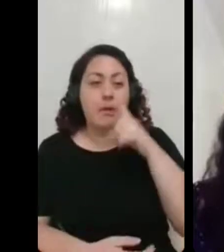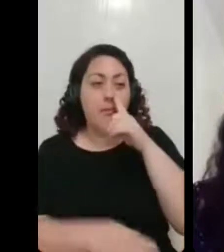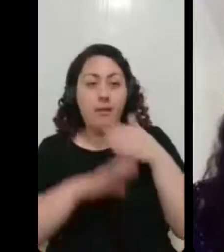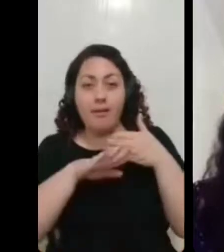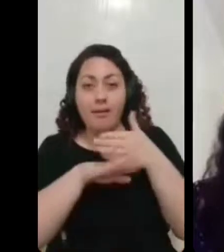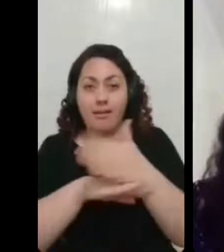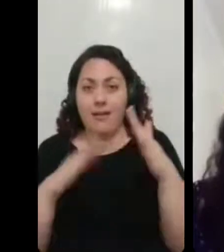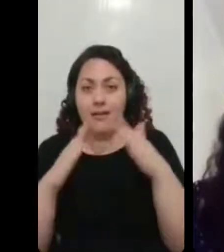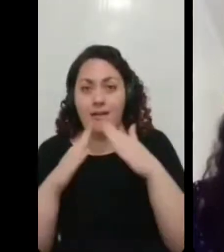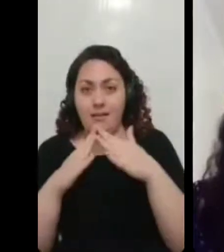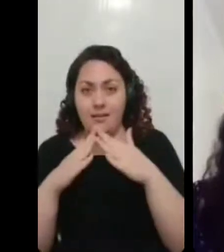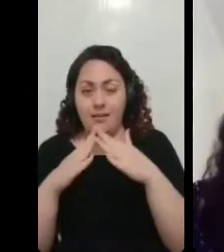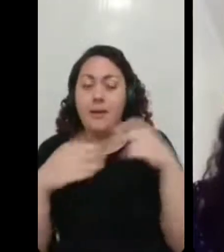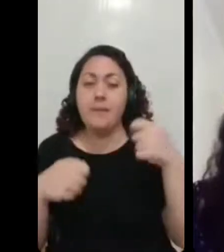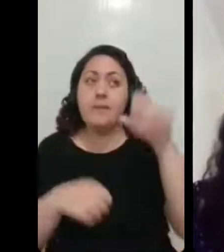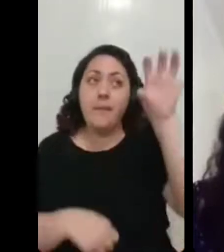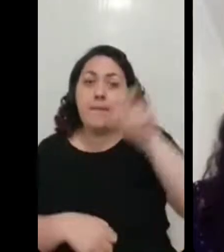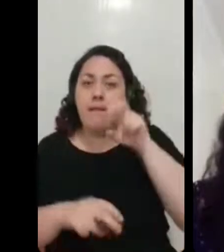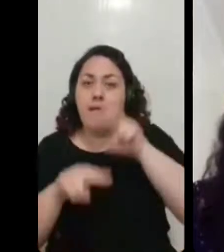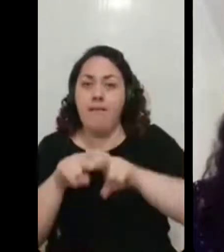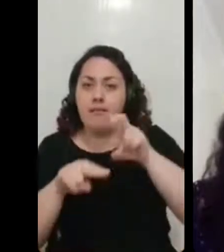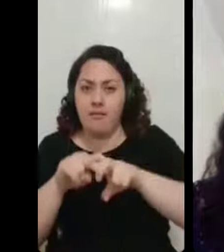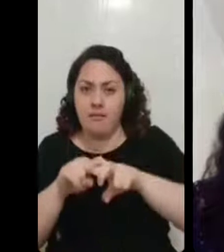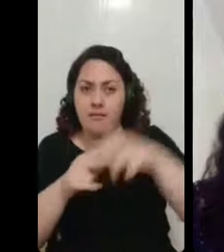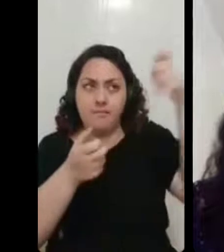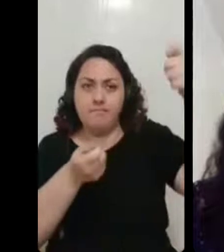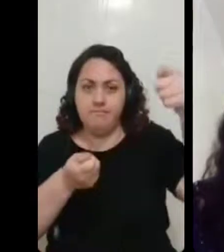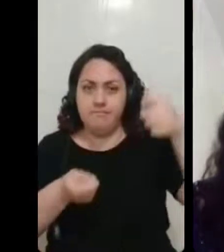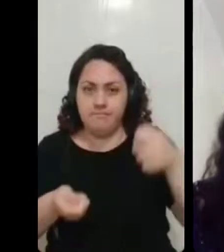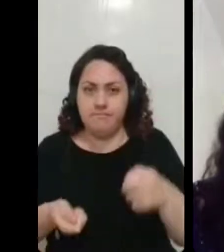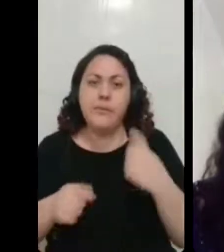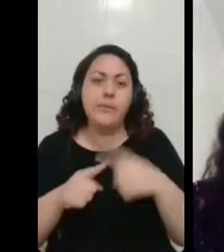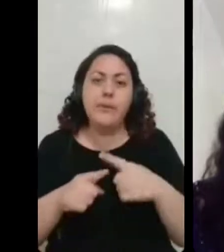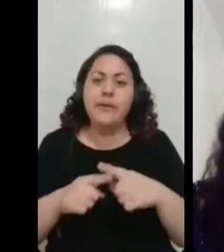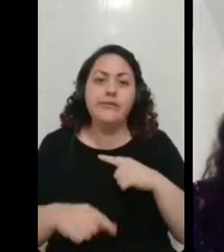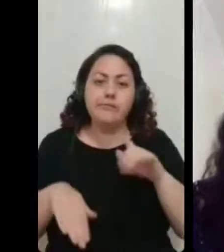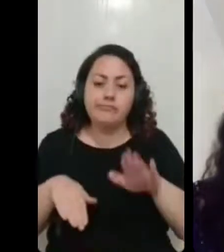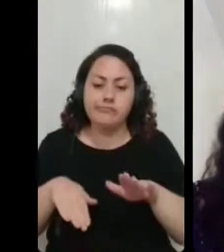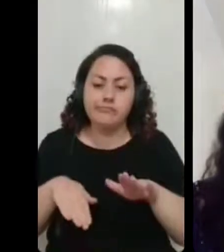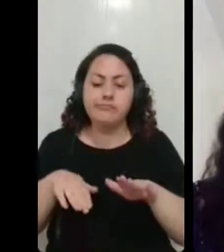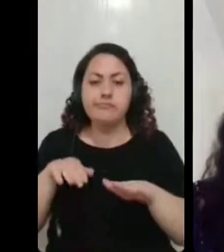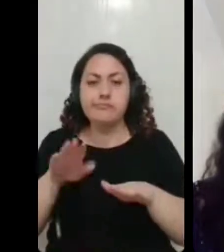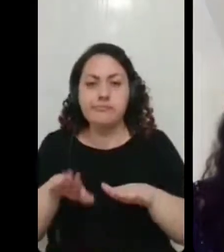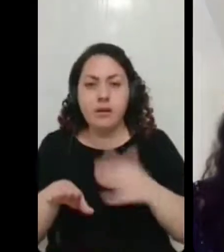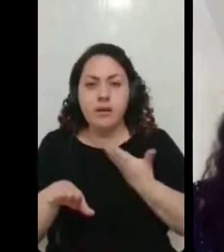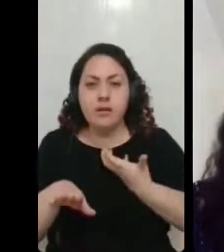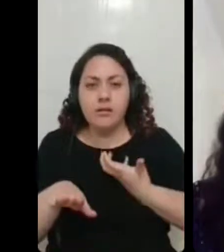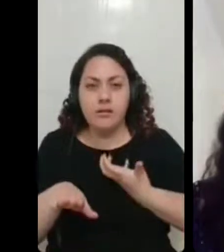que descer uma cadeira, porque ela dava, tipo, três, quatro passinhos, e tinha que sentar.